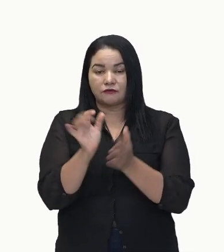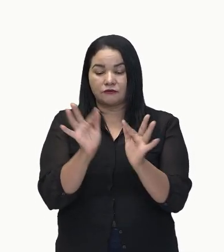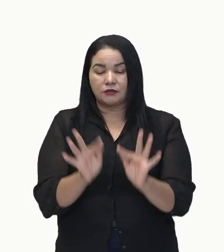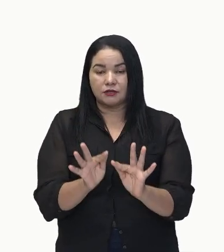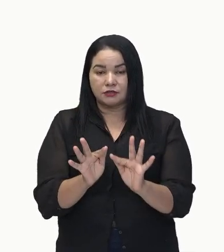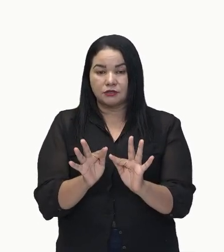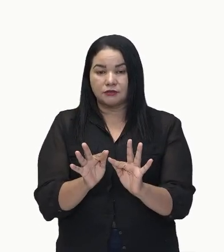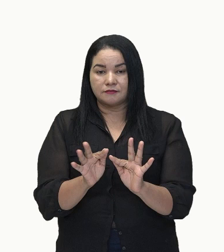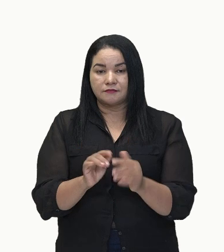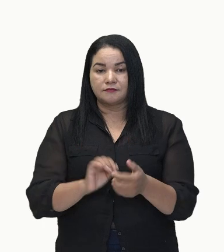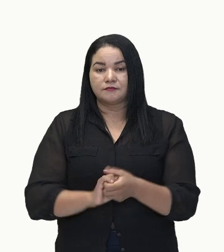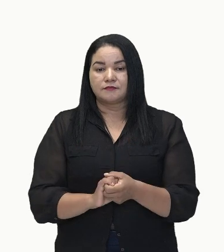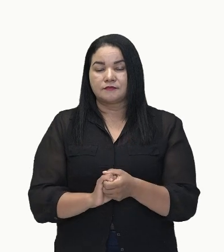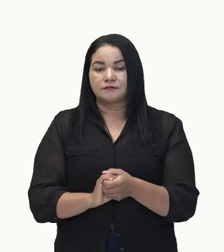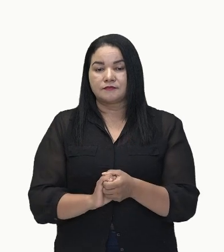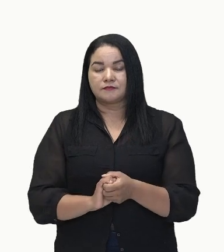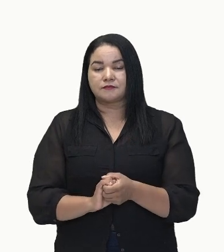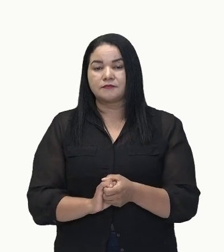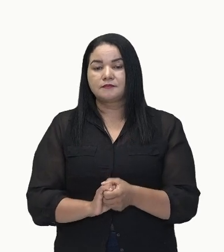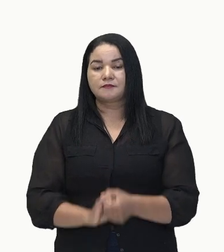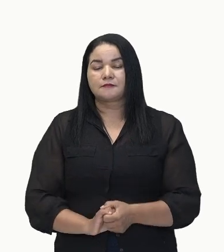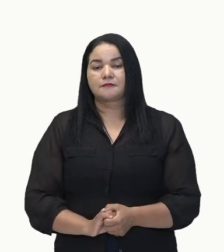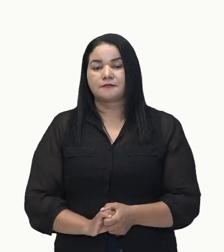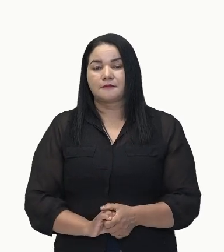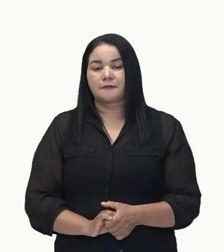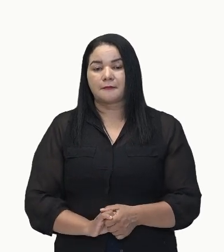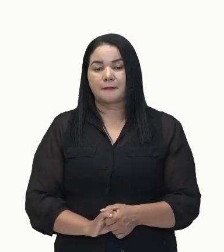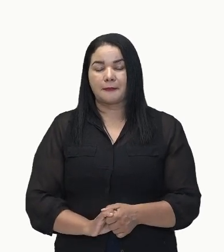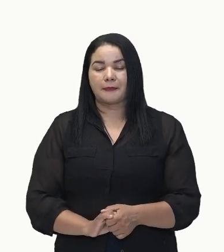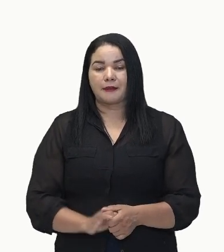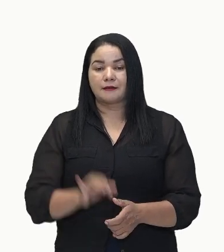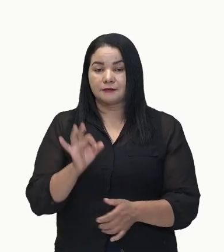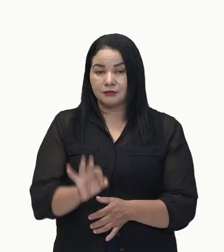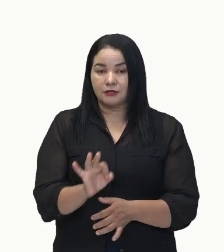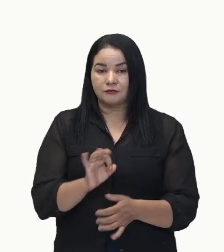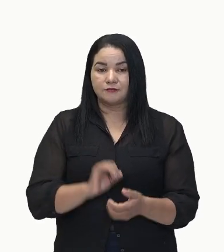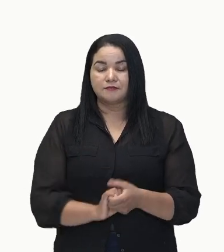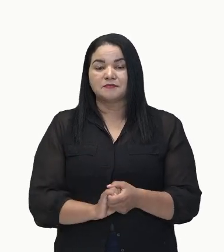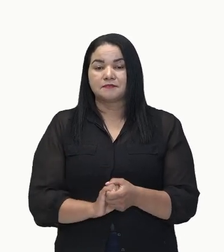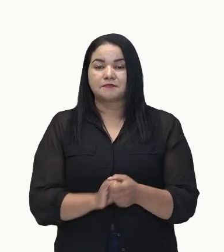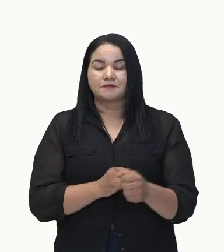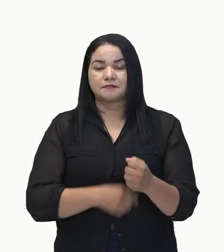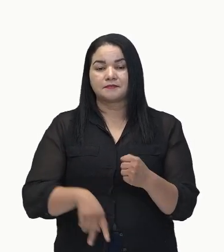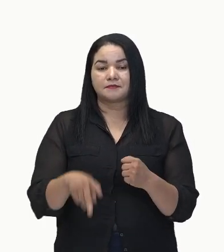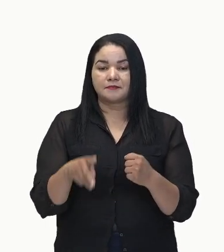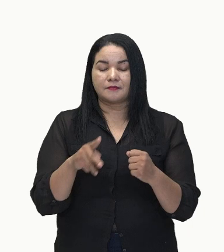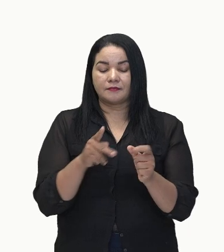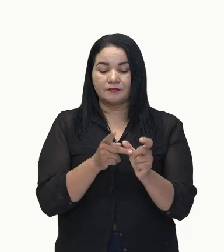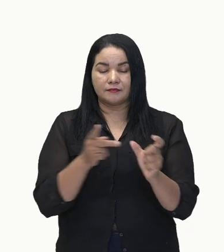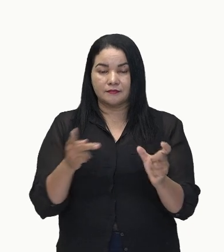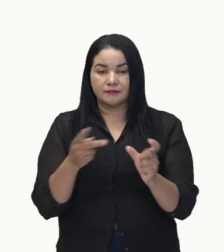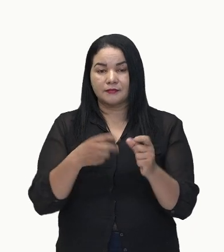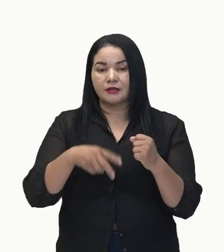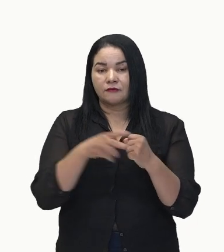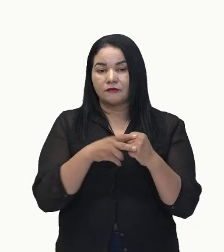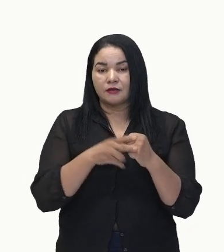verbo. Ok? Muito bem. Então, o predicado verbal nós caminhamos muito hoje. Tem um verbo de ação.